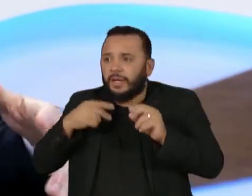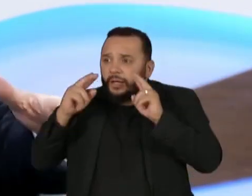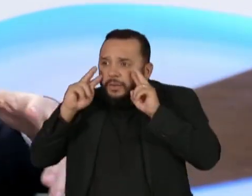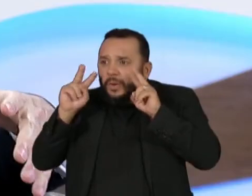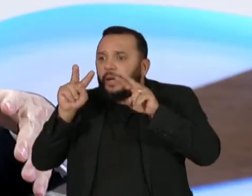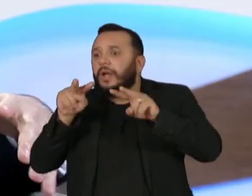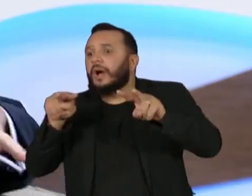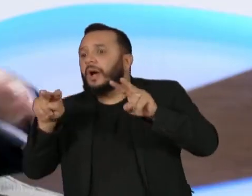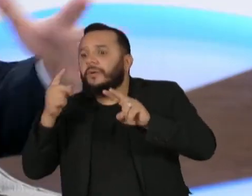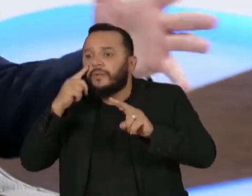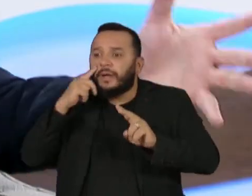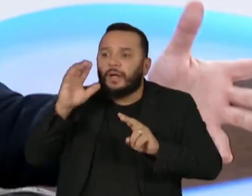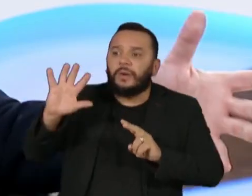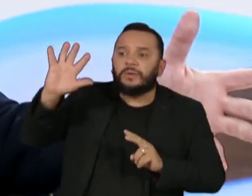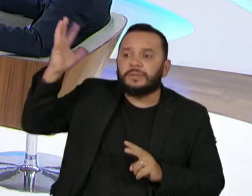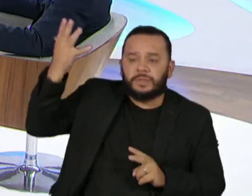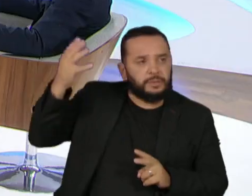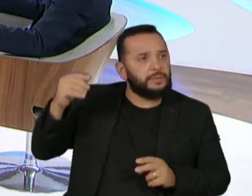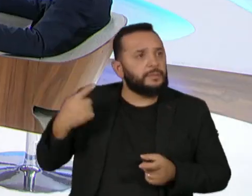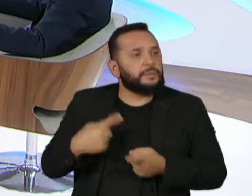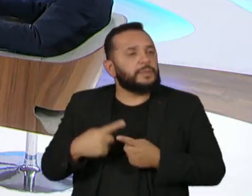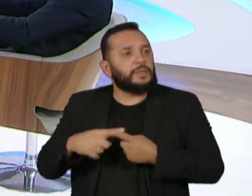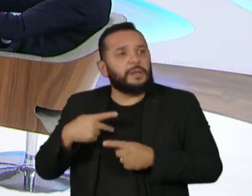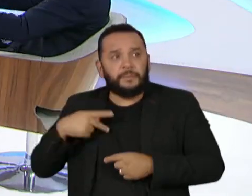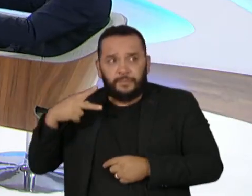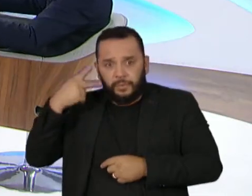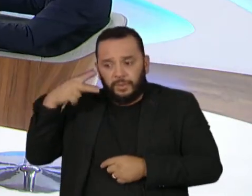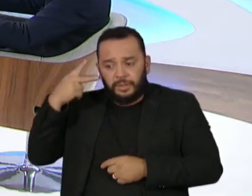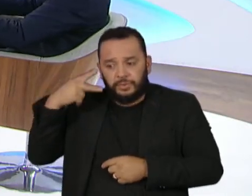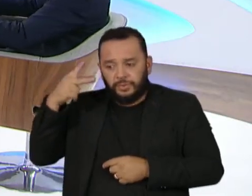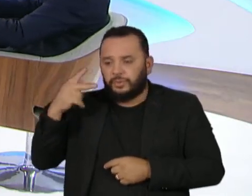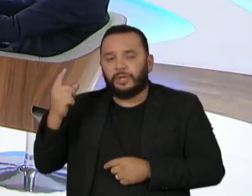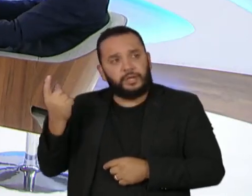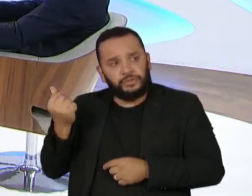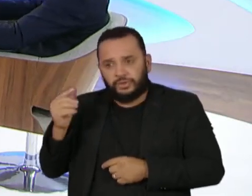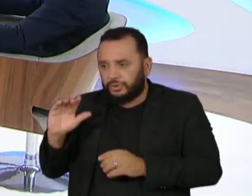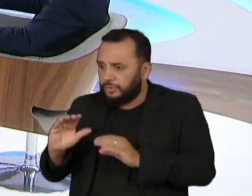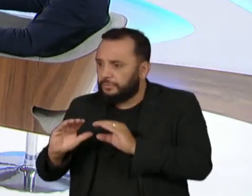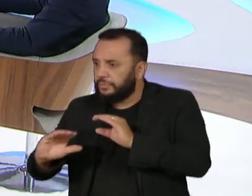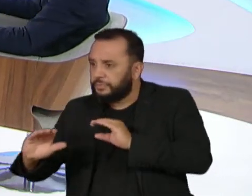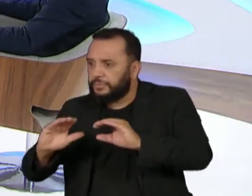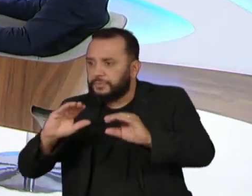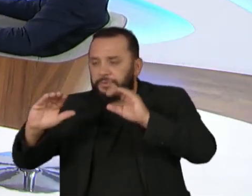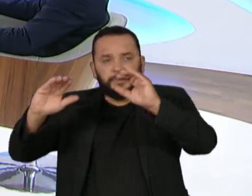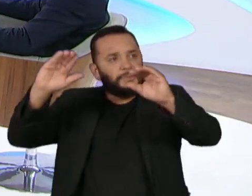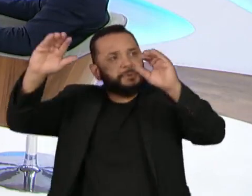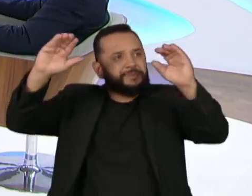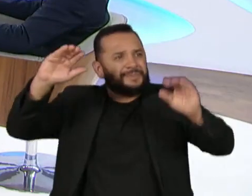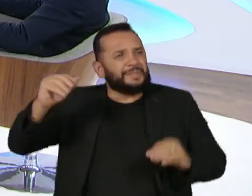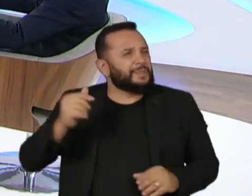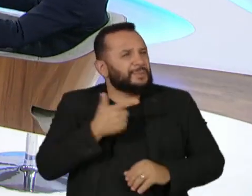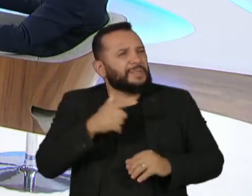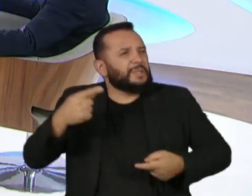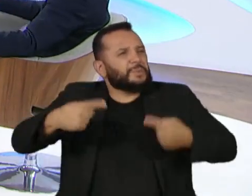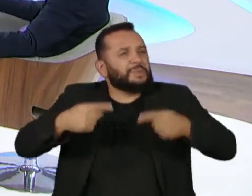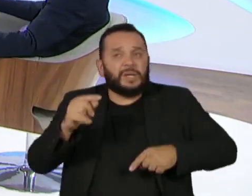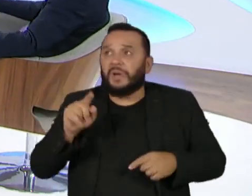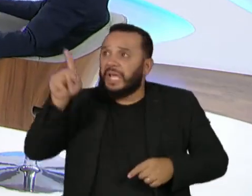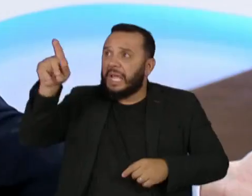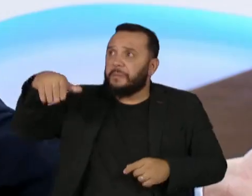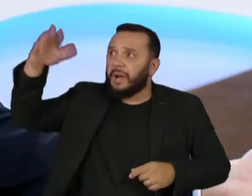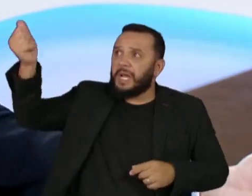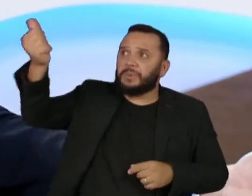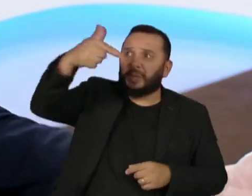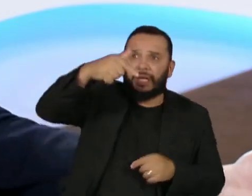a sua emenda e não existe uma assembleia de parlamentares para discutir se uma região está recebendo mais emenda do que outra e